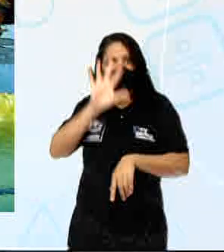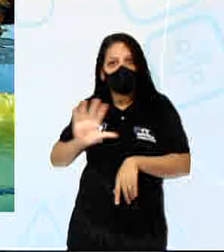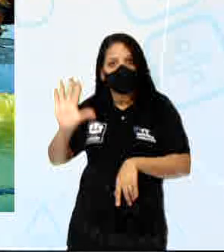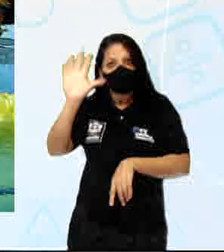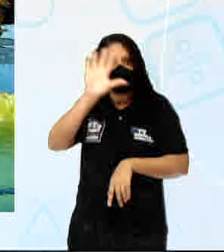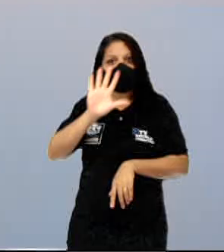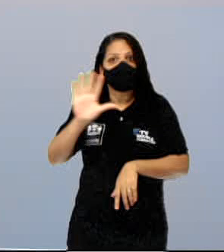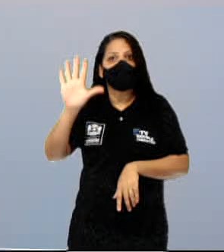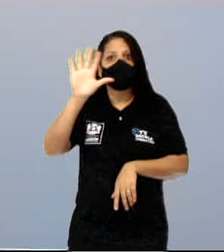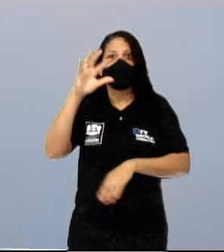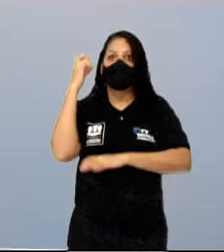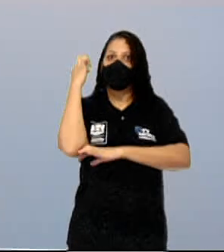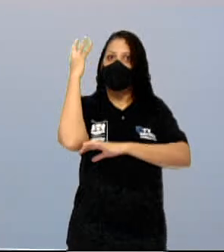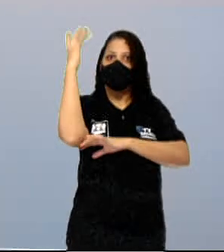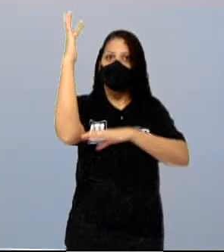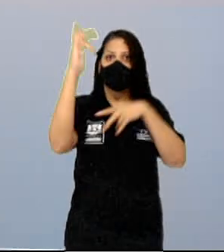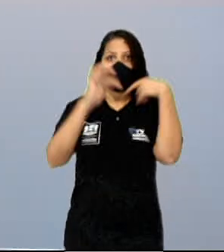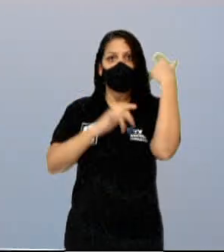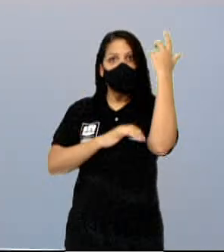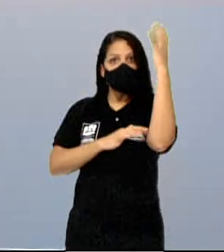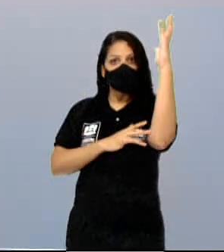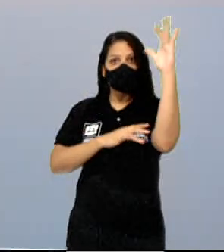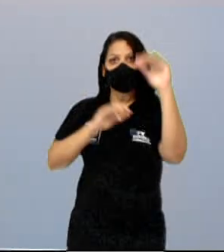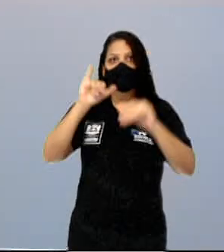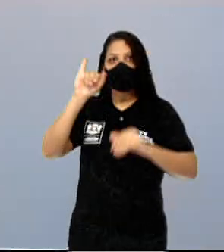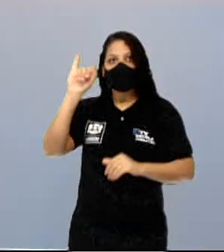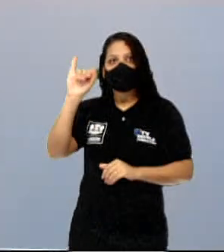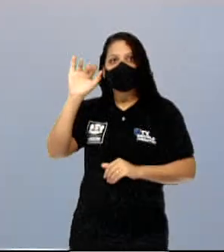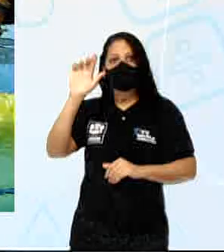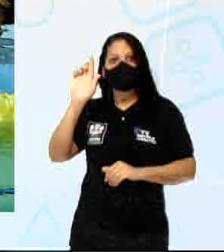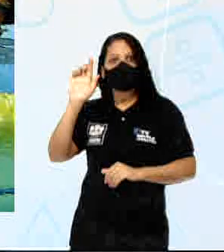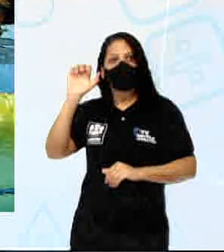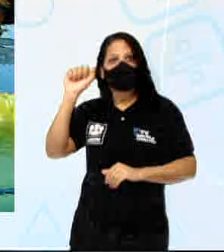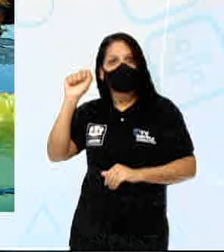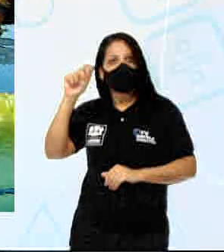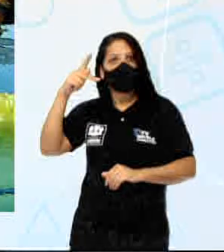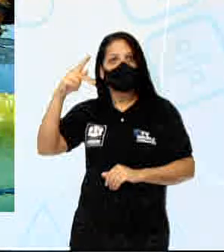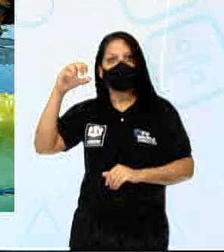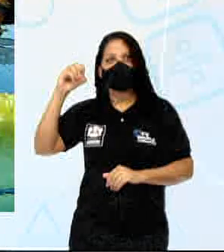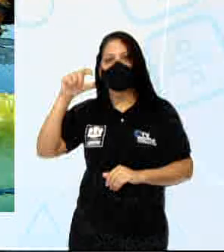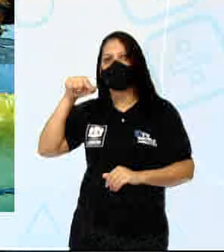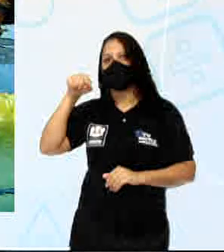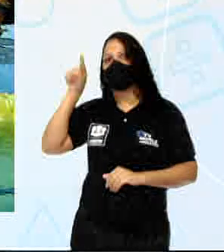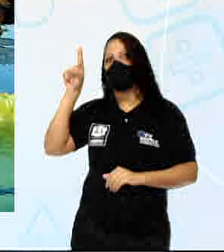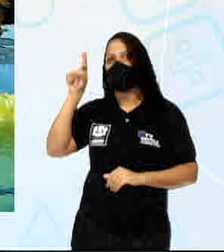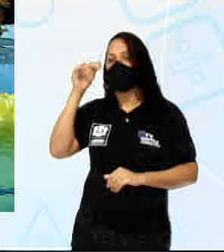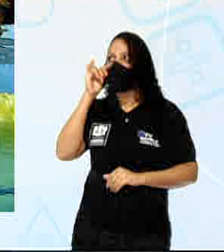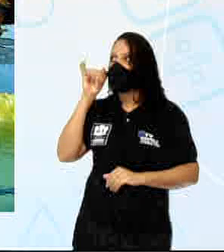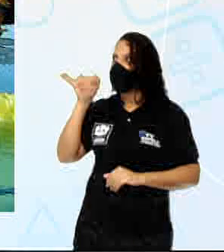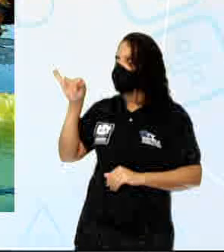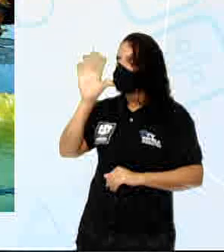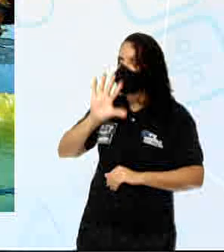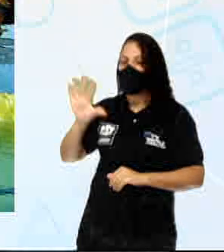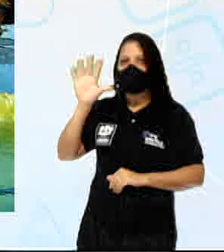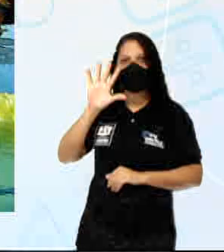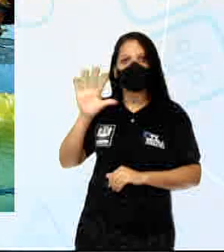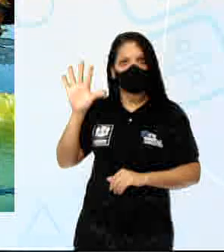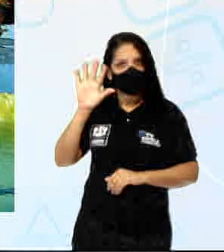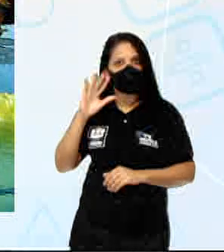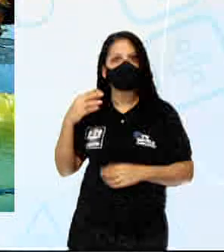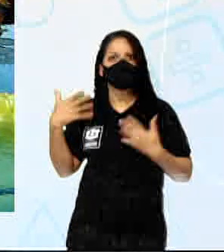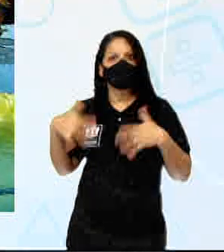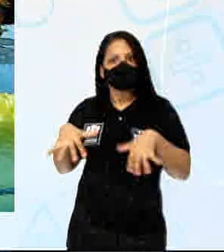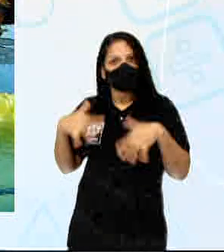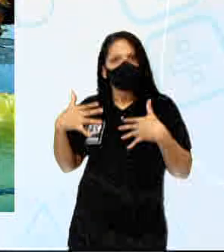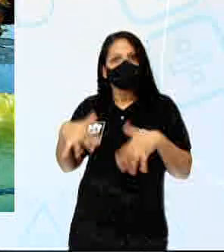de Mata de Igapó. Olha que imagem fascinante, gente. É uma mata submersa, ela fica ali